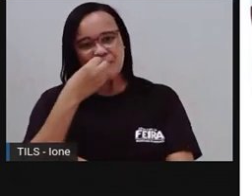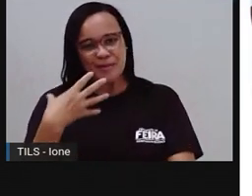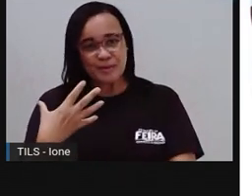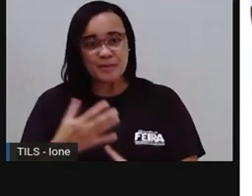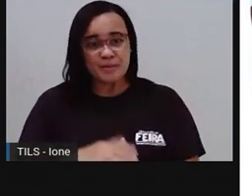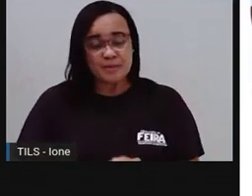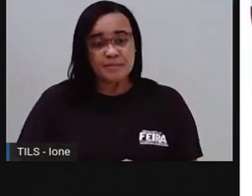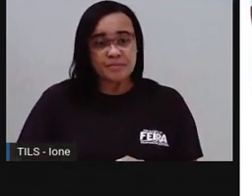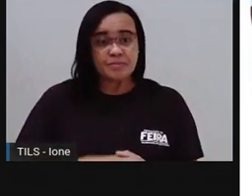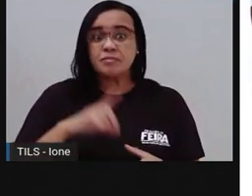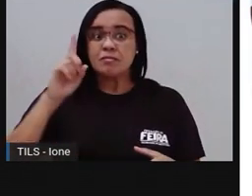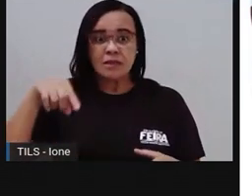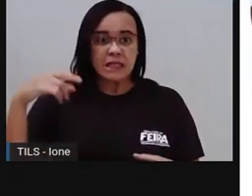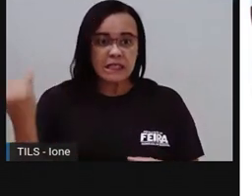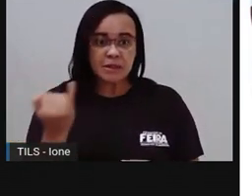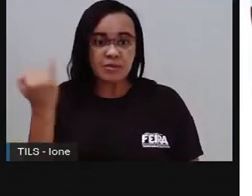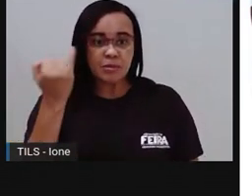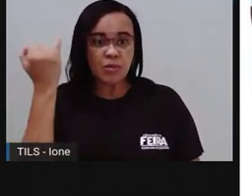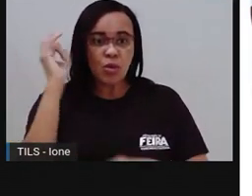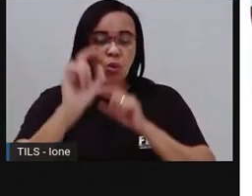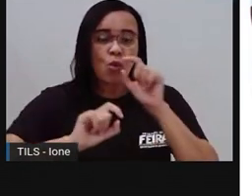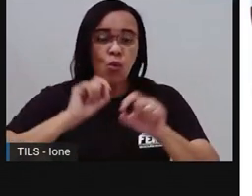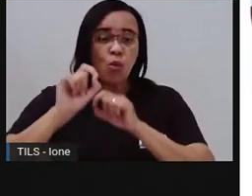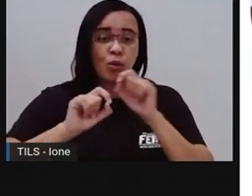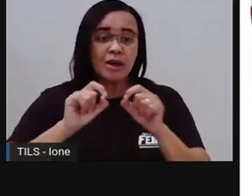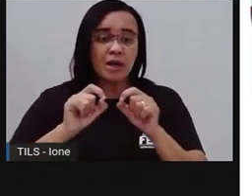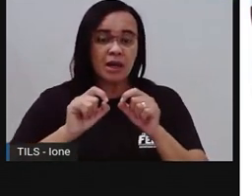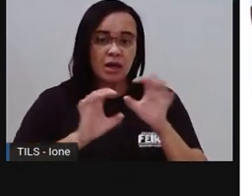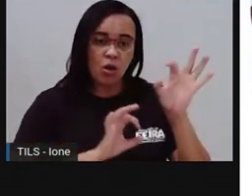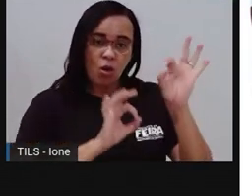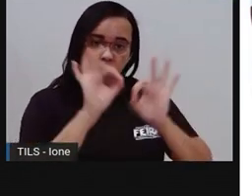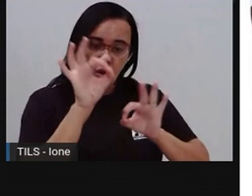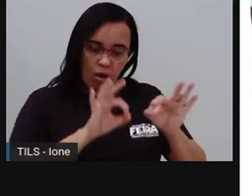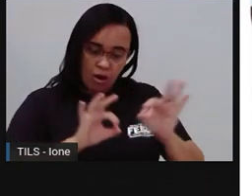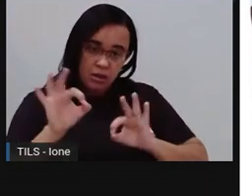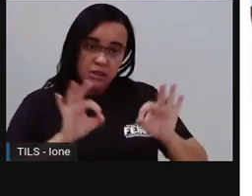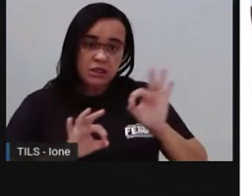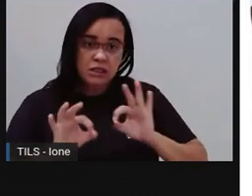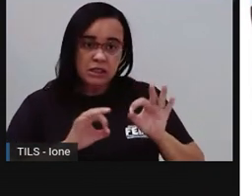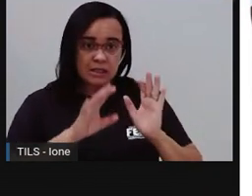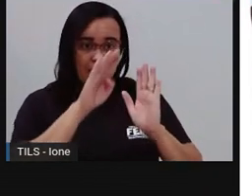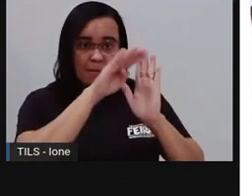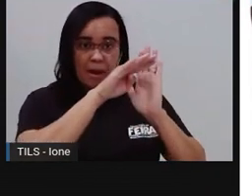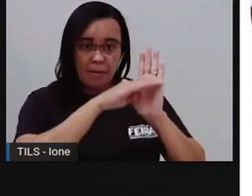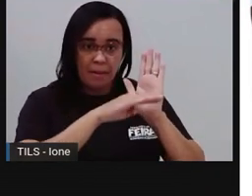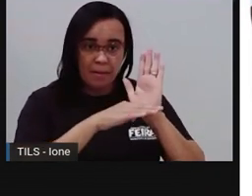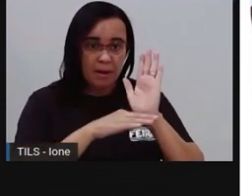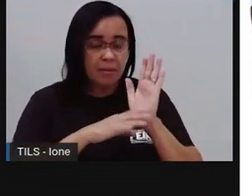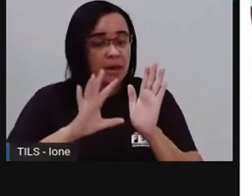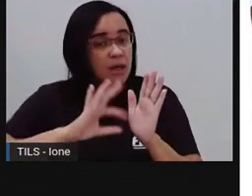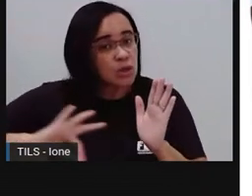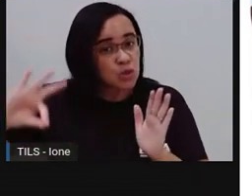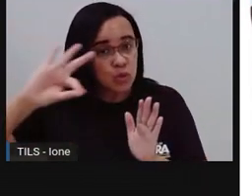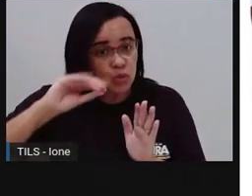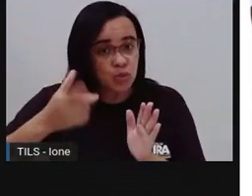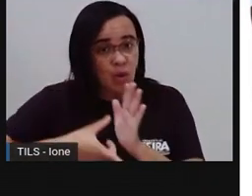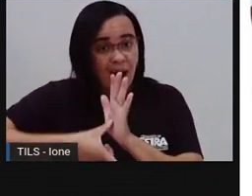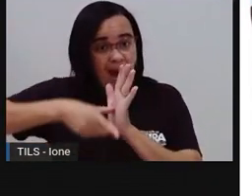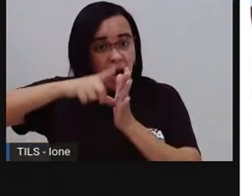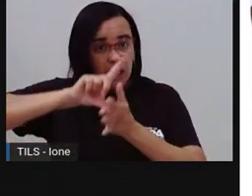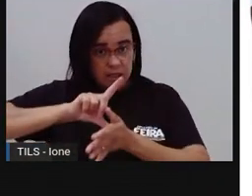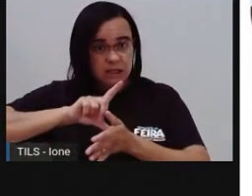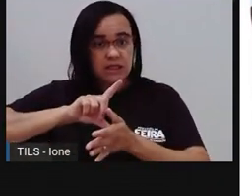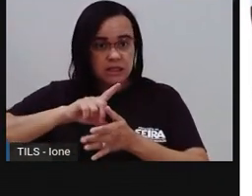E é importante também fazer um planejamento do que você vai escrever, tá? Então, para você